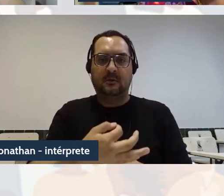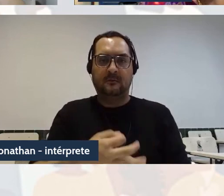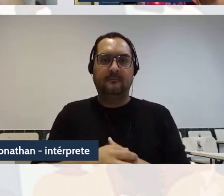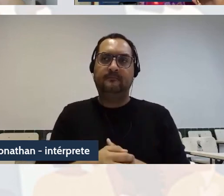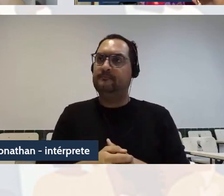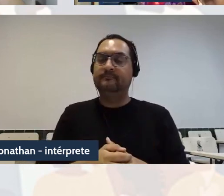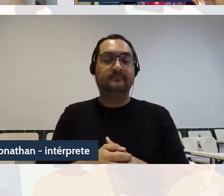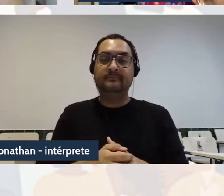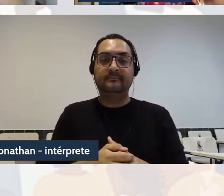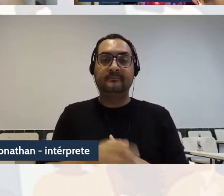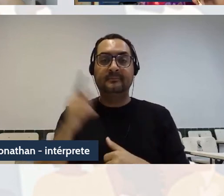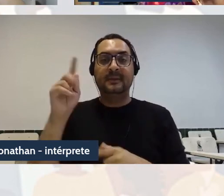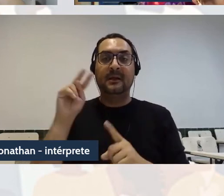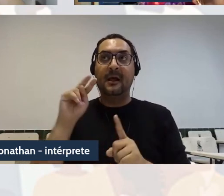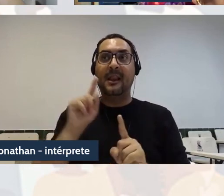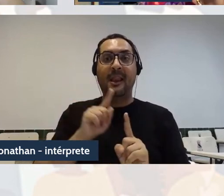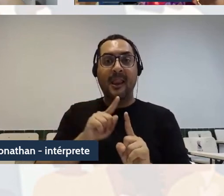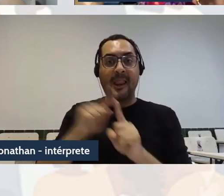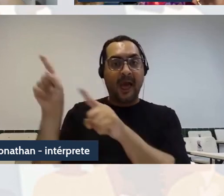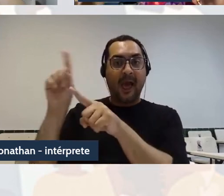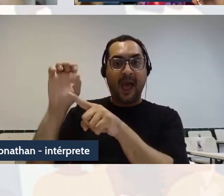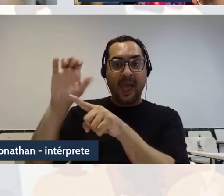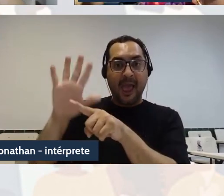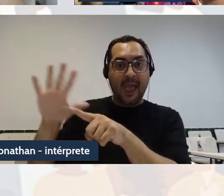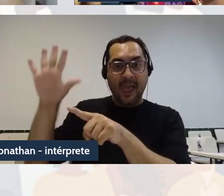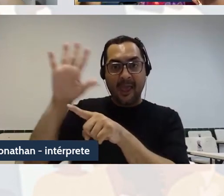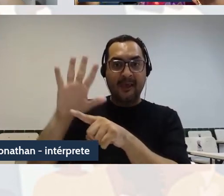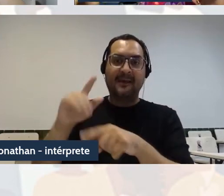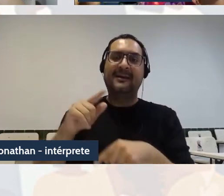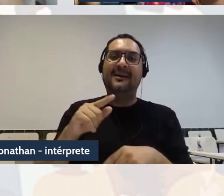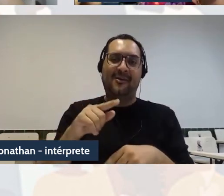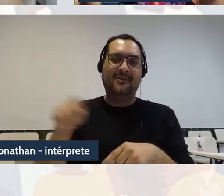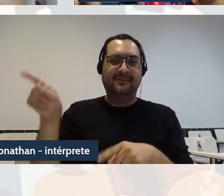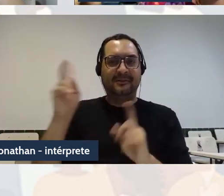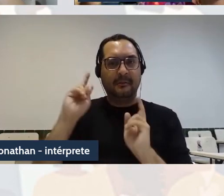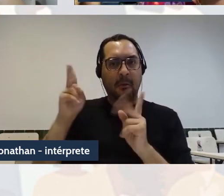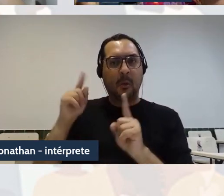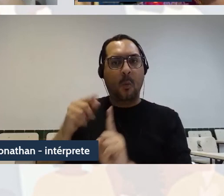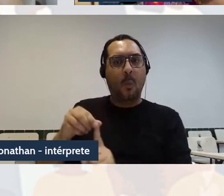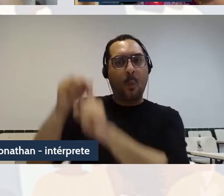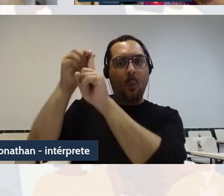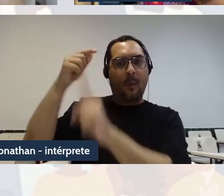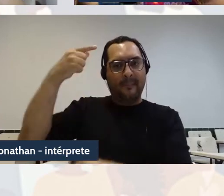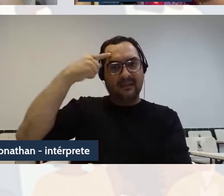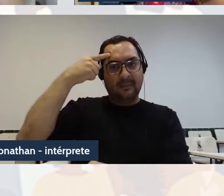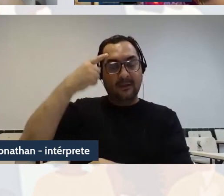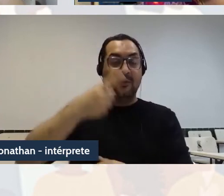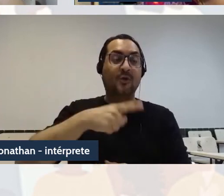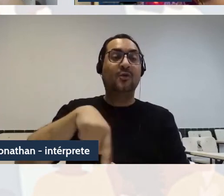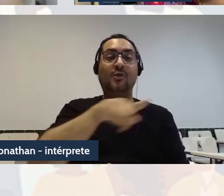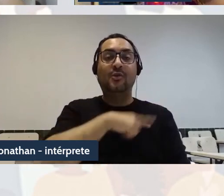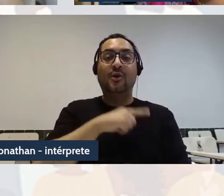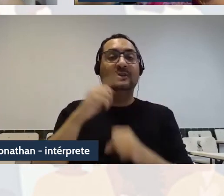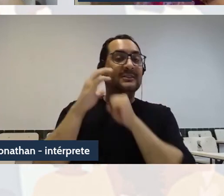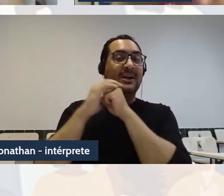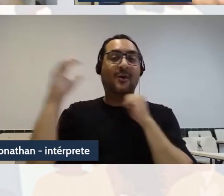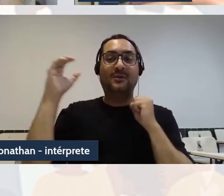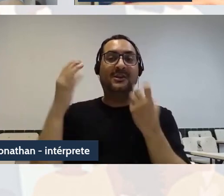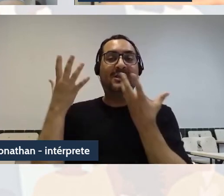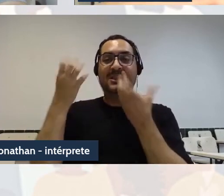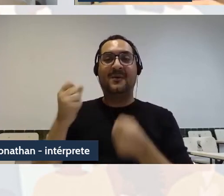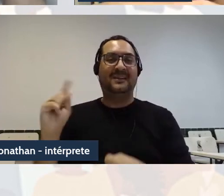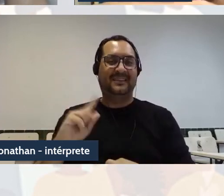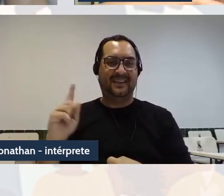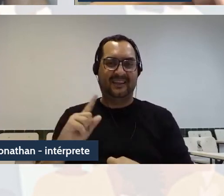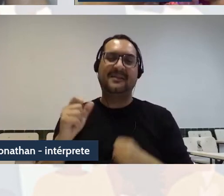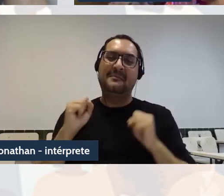sentido é o pensamento ocidental, a decolonialidade é um pensamento, episteme praxis, né, então o fato dela não ter sido elevada